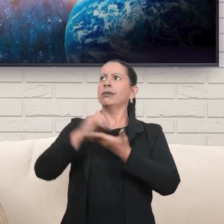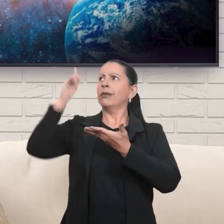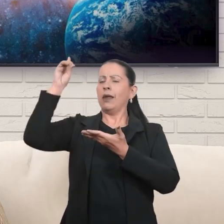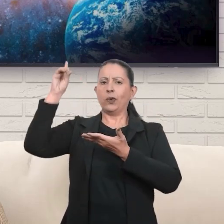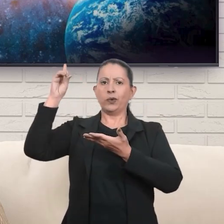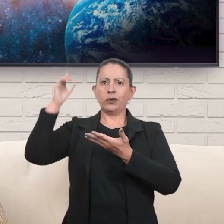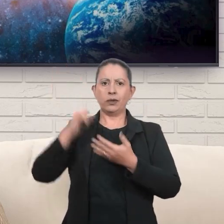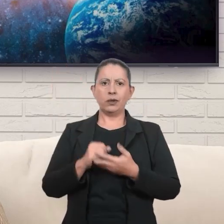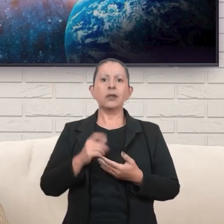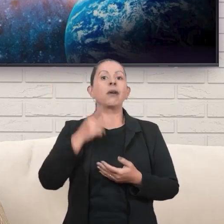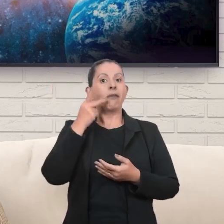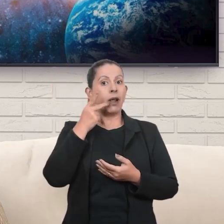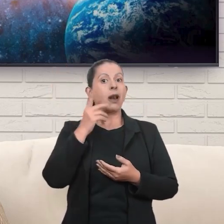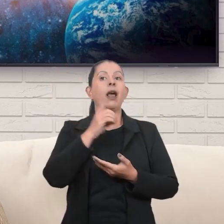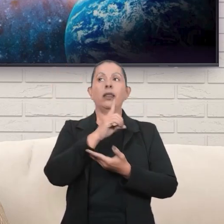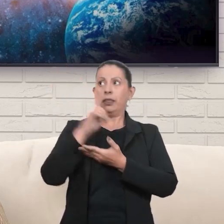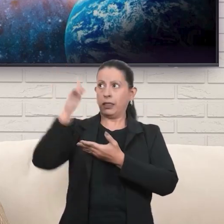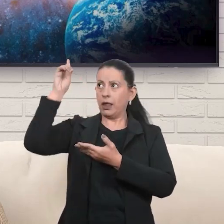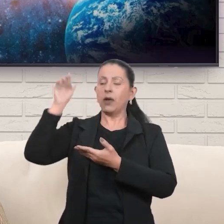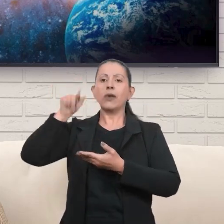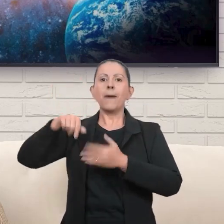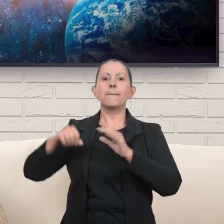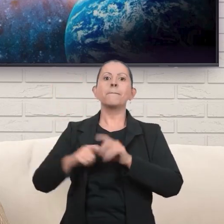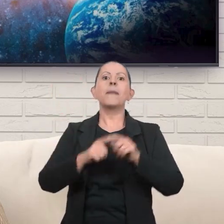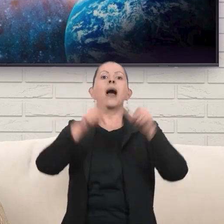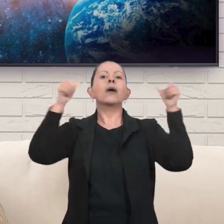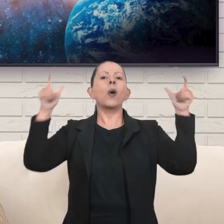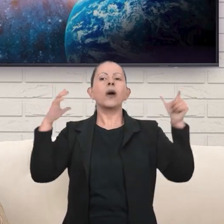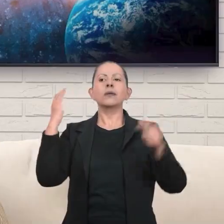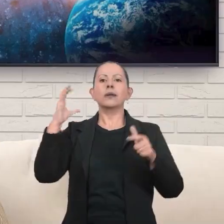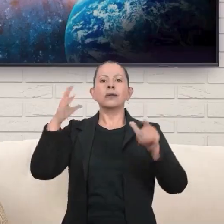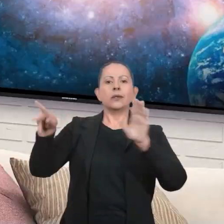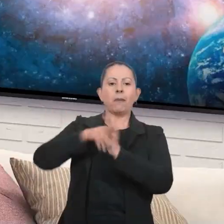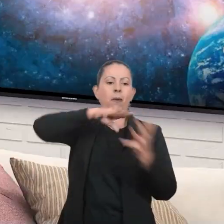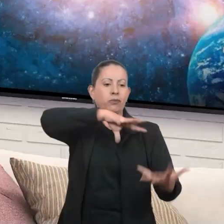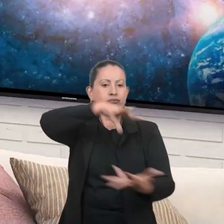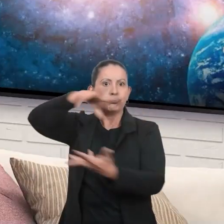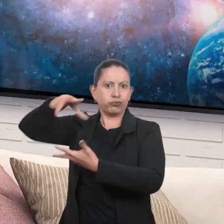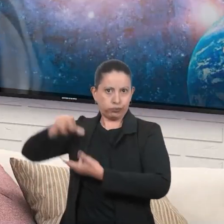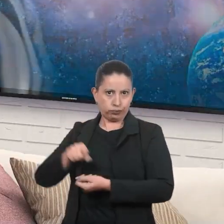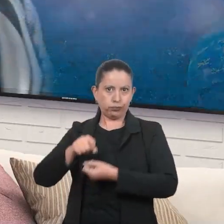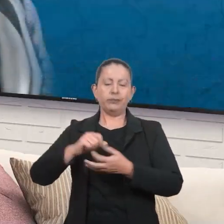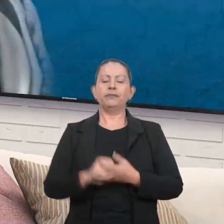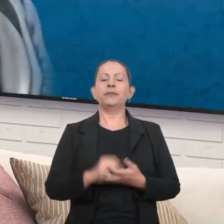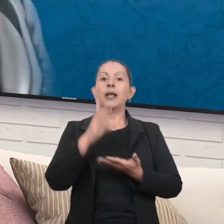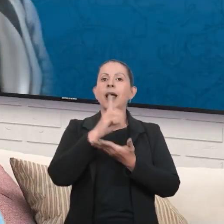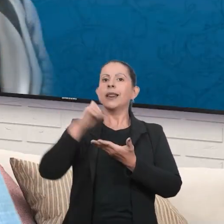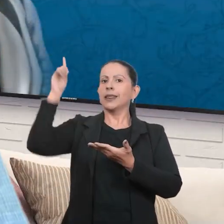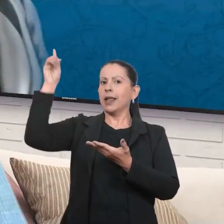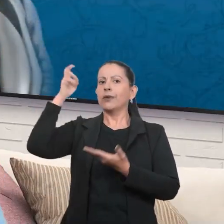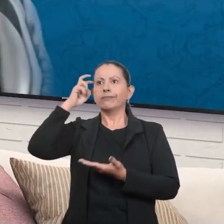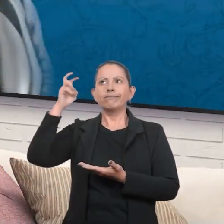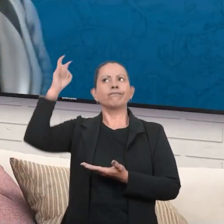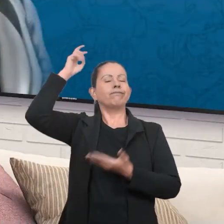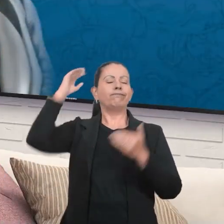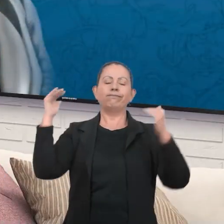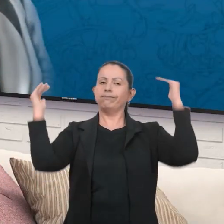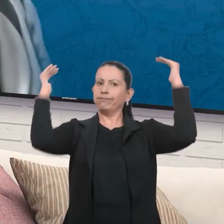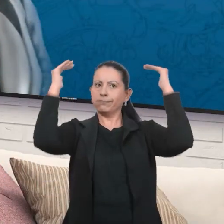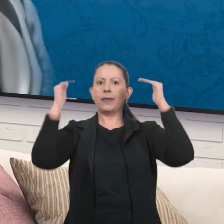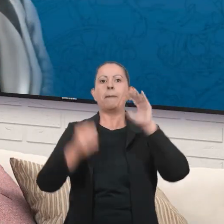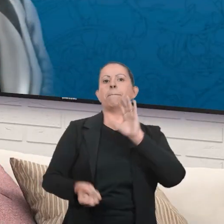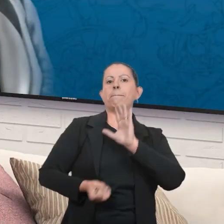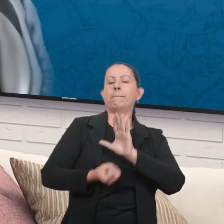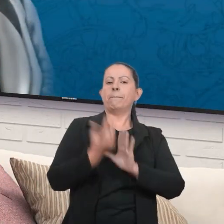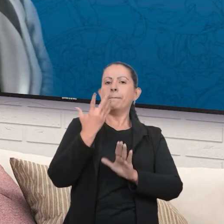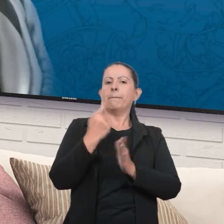considerar que ele é o maior cientista do universo. Deus é a inteligência suprema, a